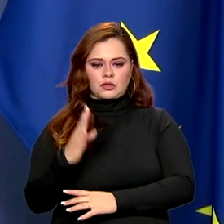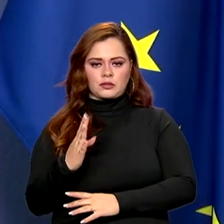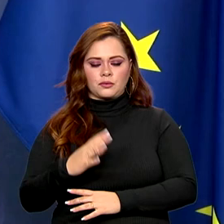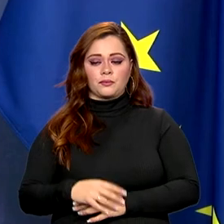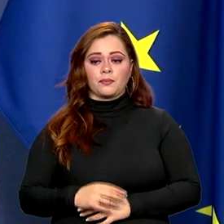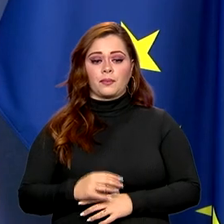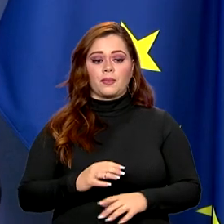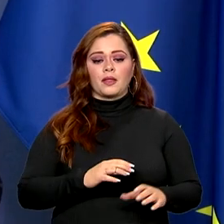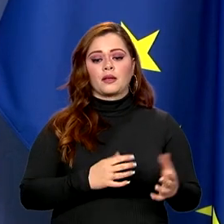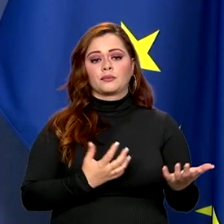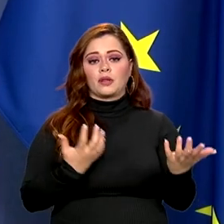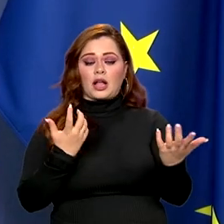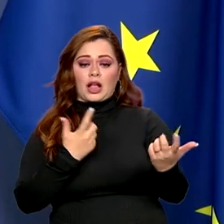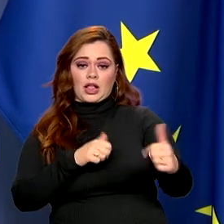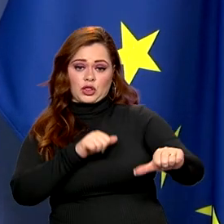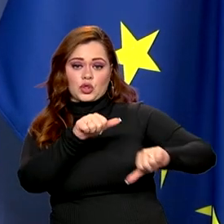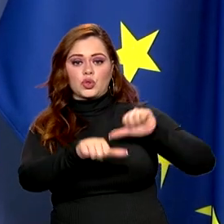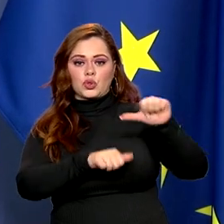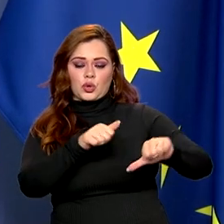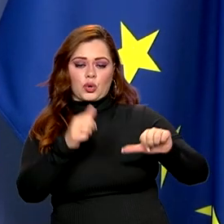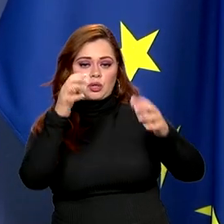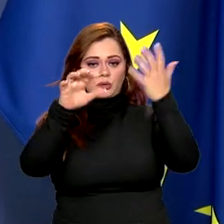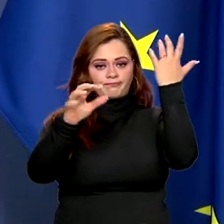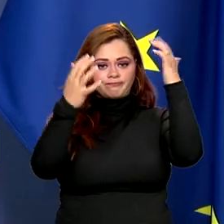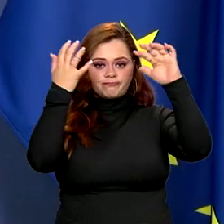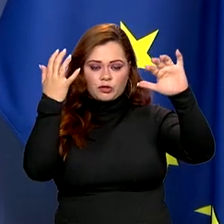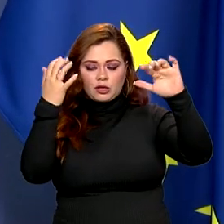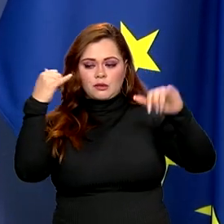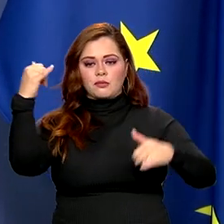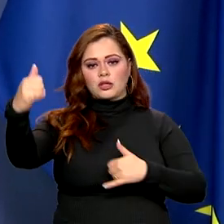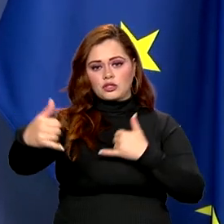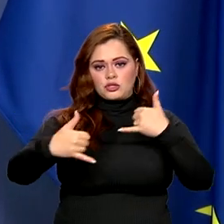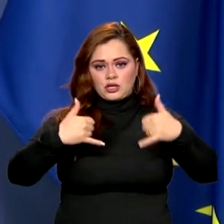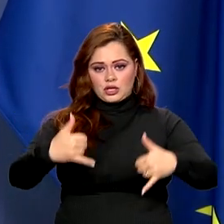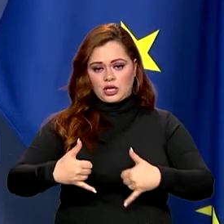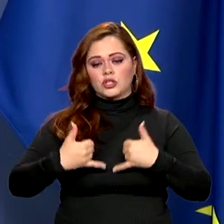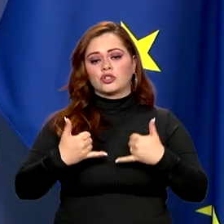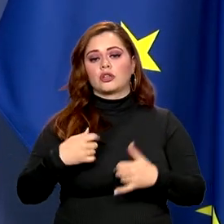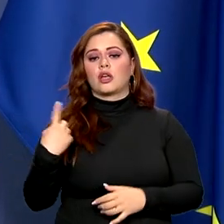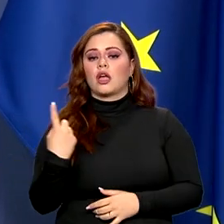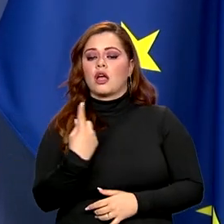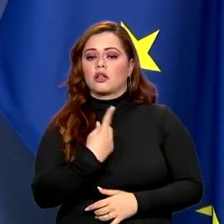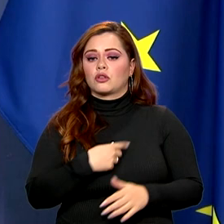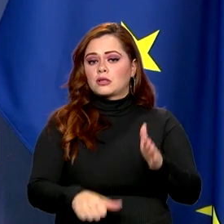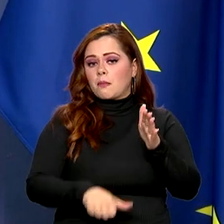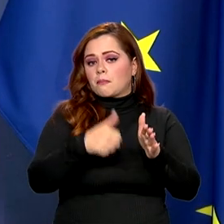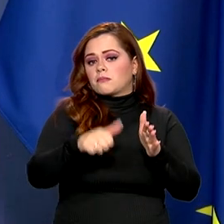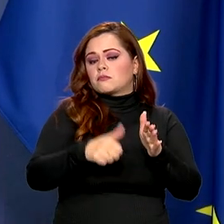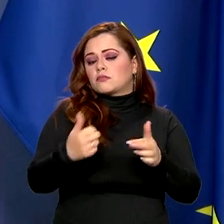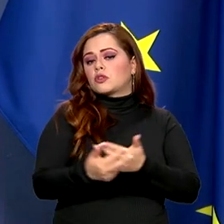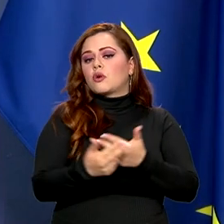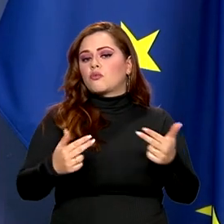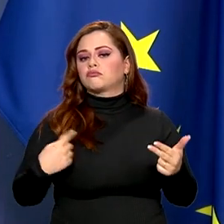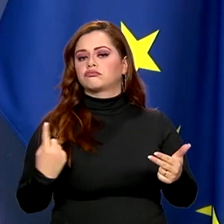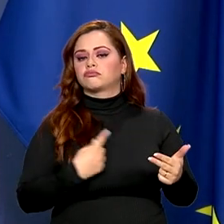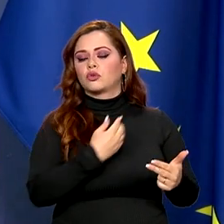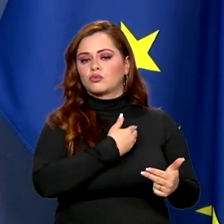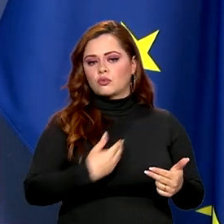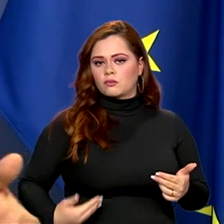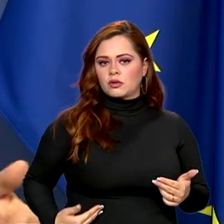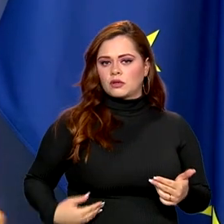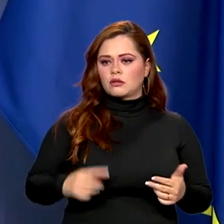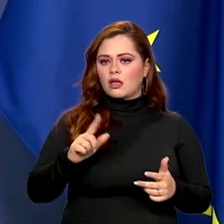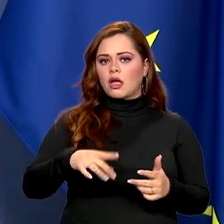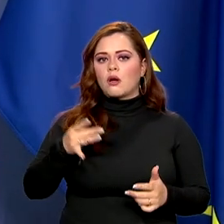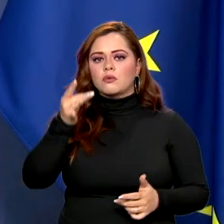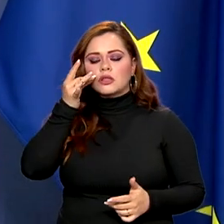energética e a transição climática, a presidenta, passa a ser uma prioridade do nosso governo. Esse é o assunto que eu sei que é de